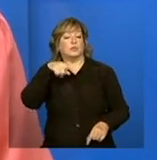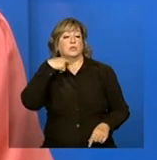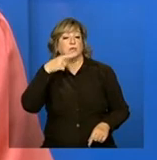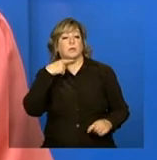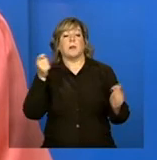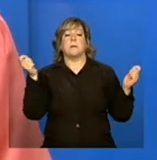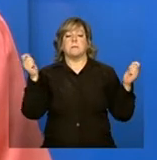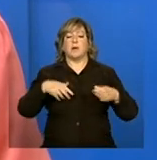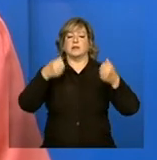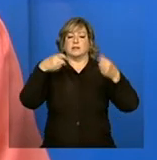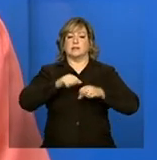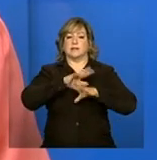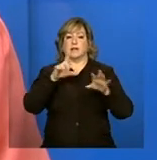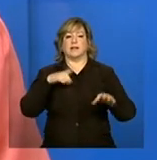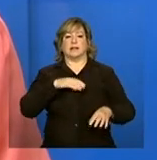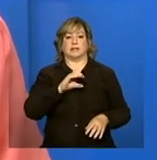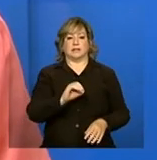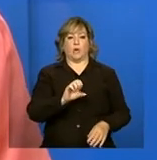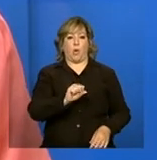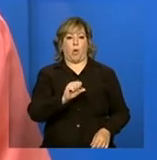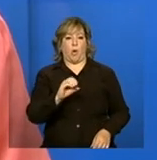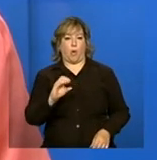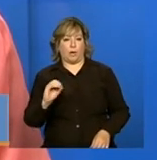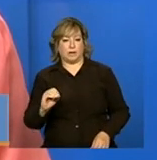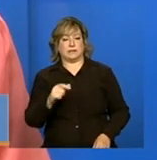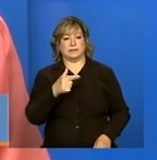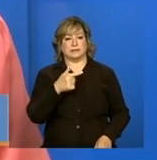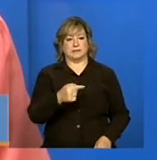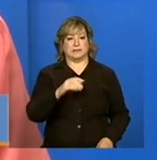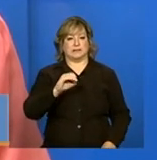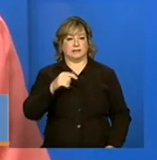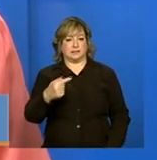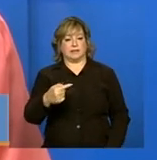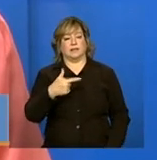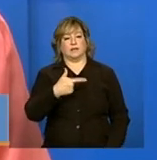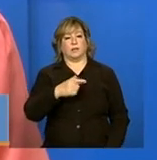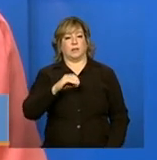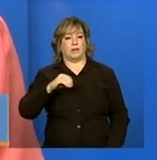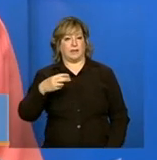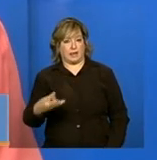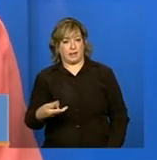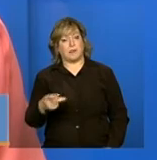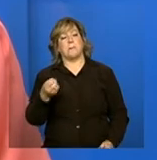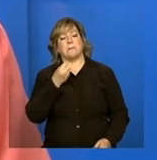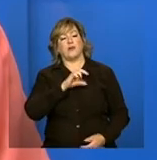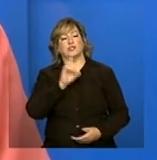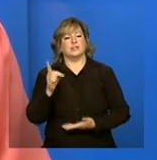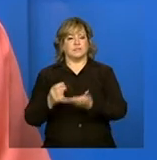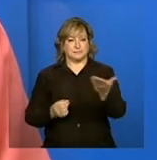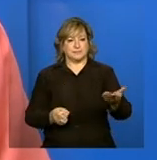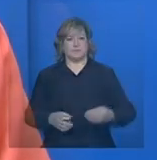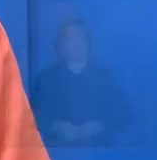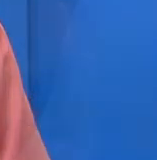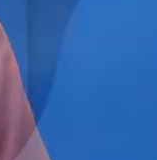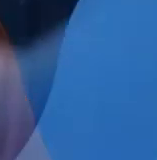podem ser esclarecidas pelo 0800 707 2003. Um bom dia para você.